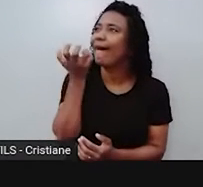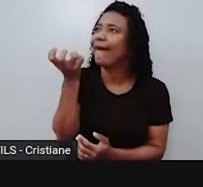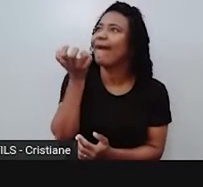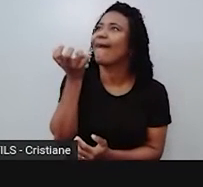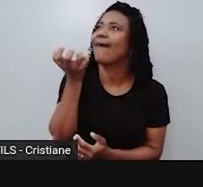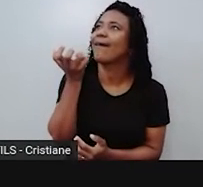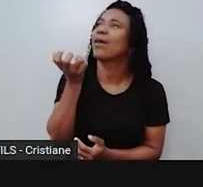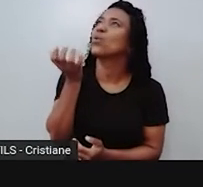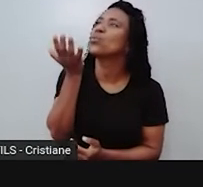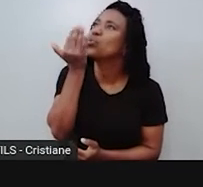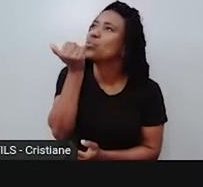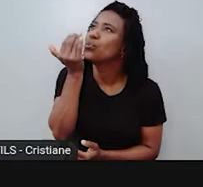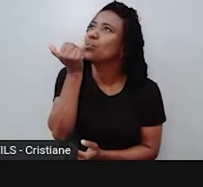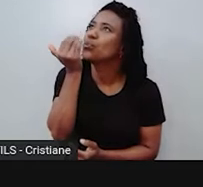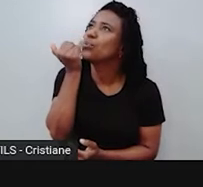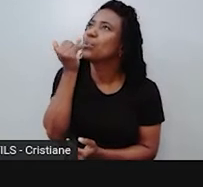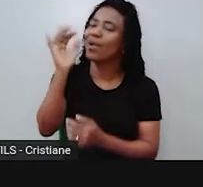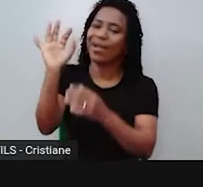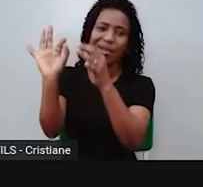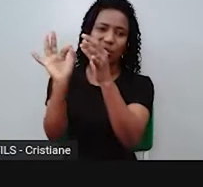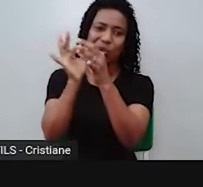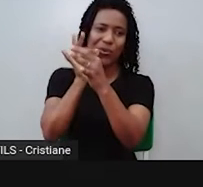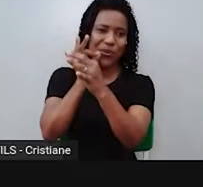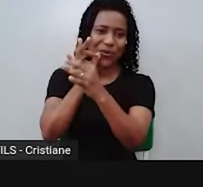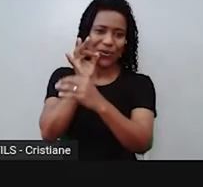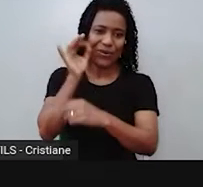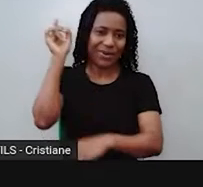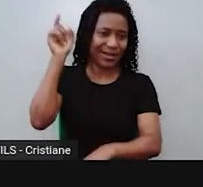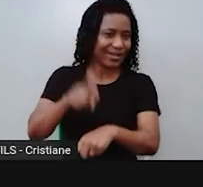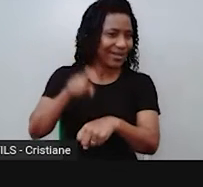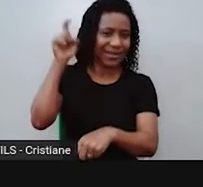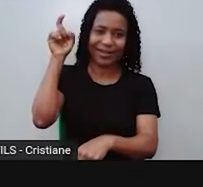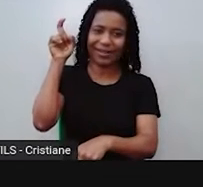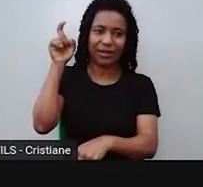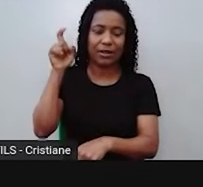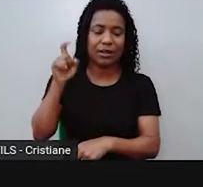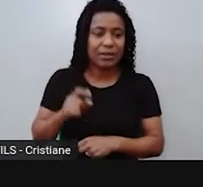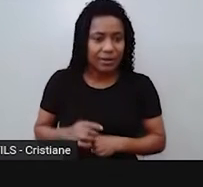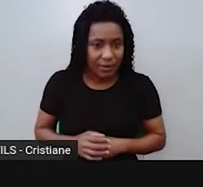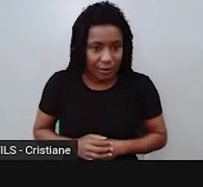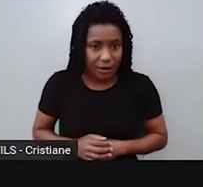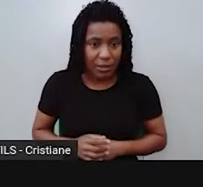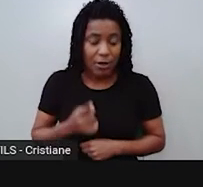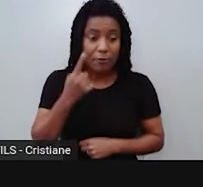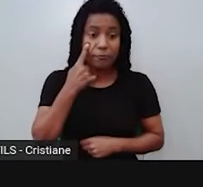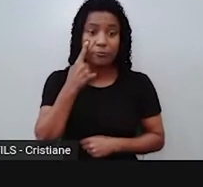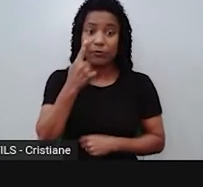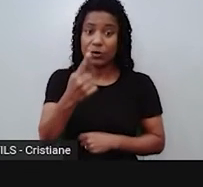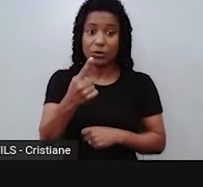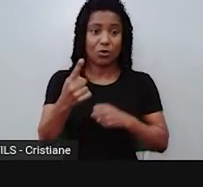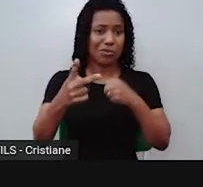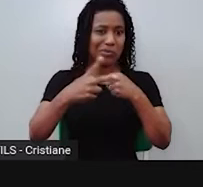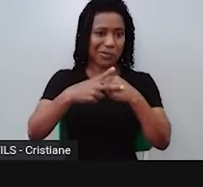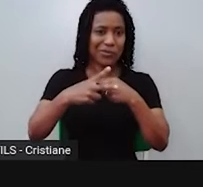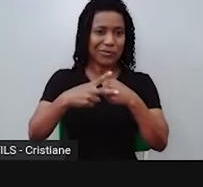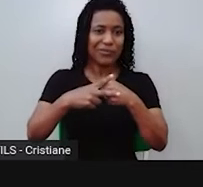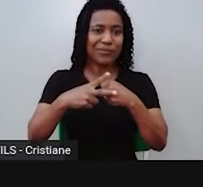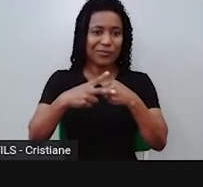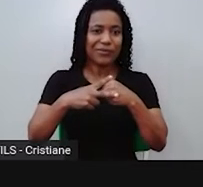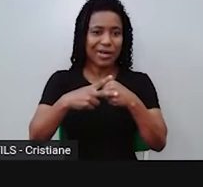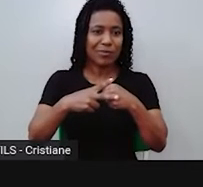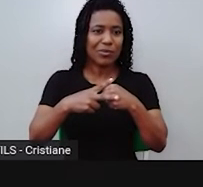A raposa, não foi? Observe o que foi que eu fiz para que esse verbo expresse uma ação passada.